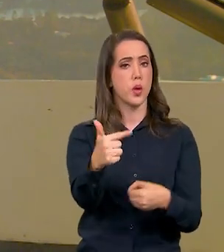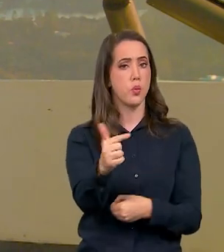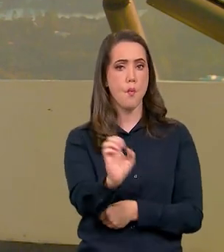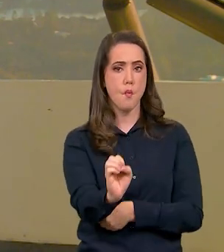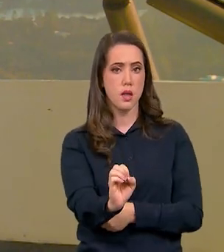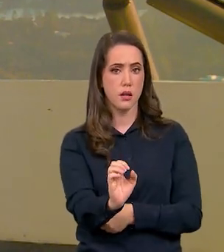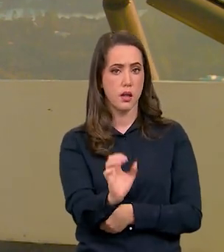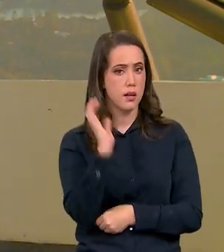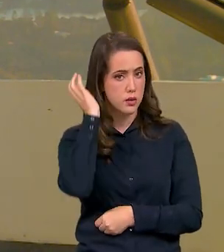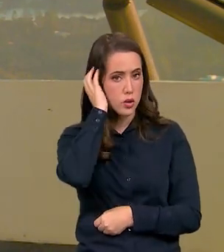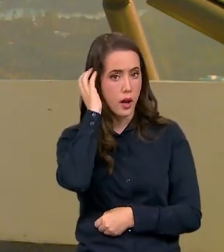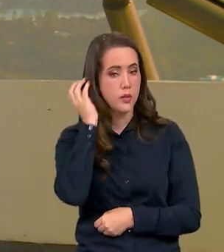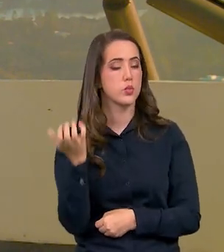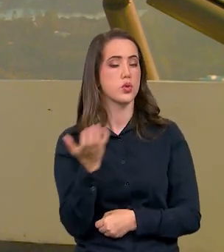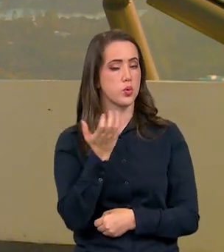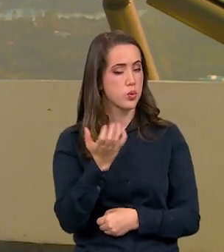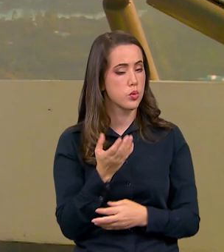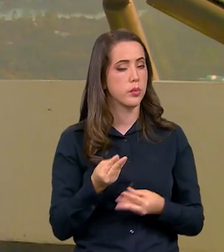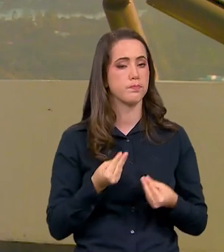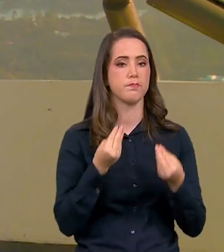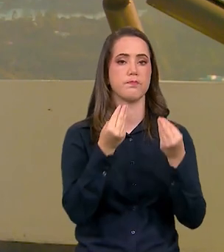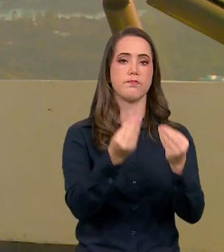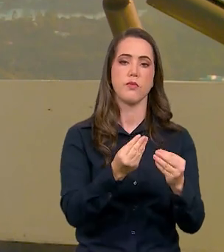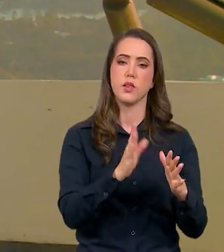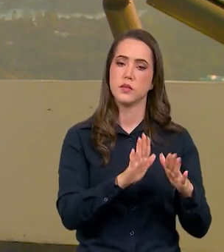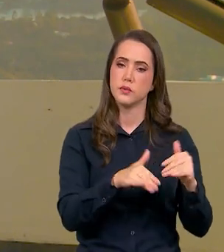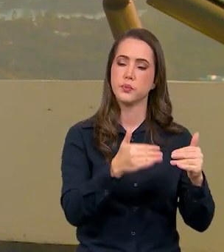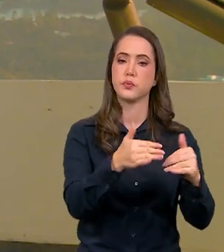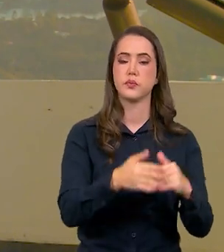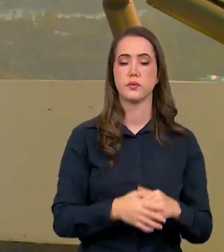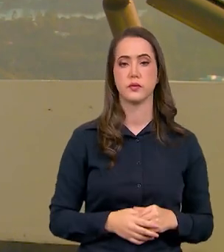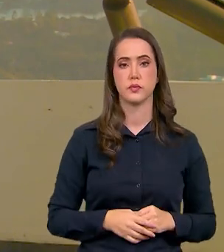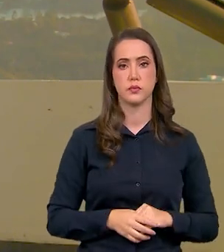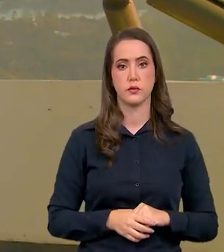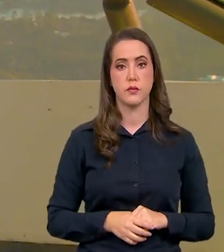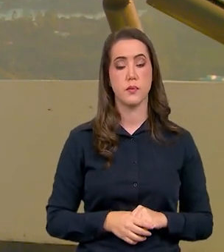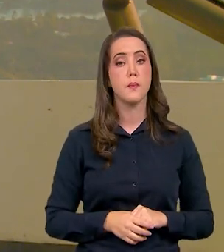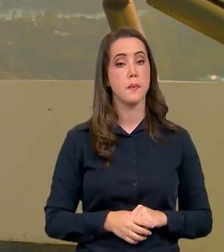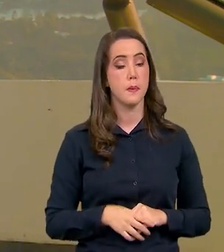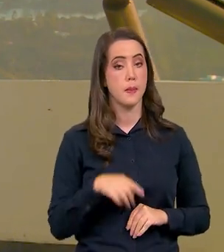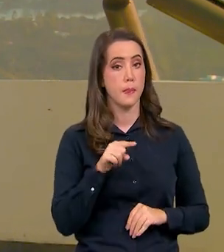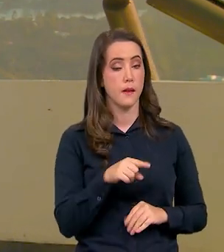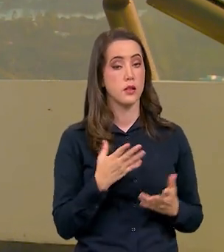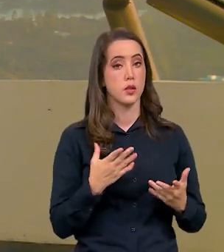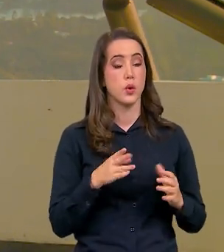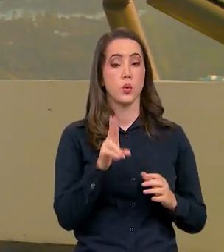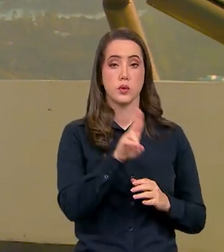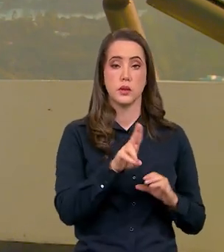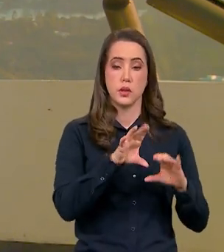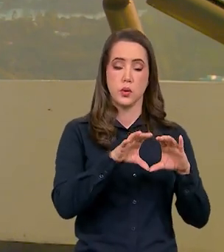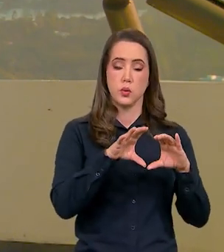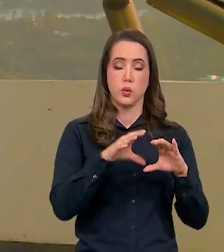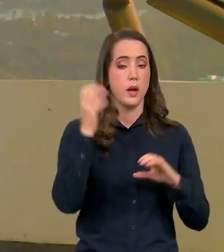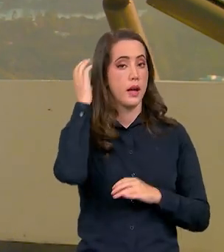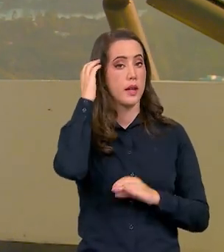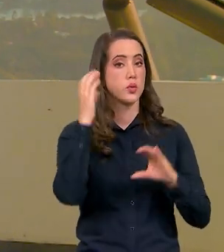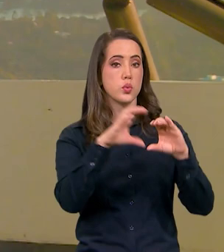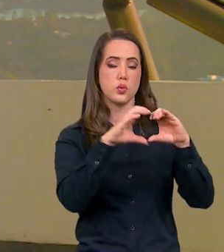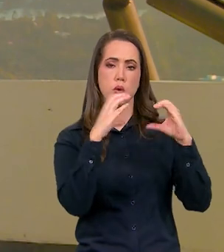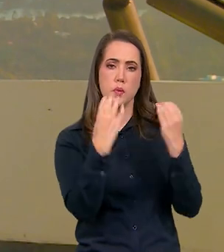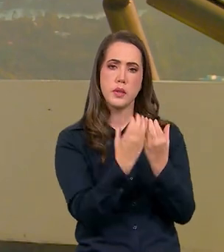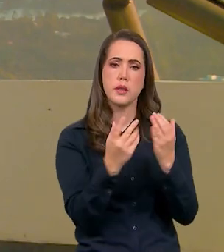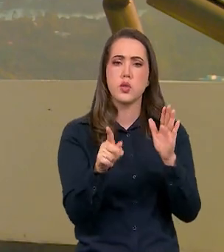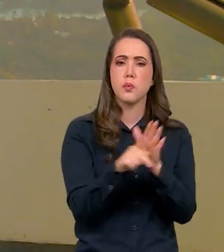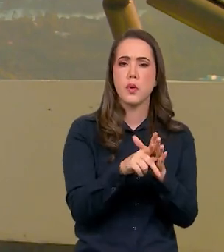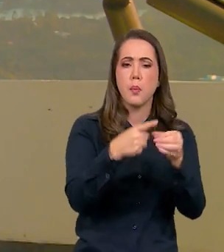país então uma meta nossa é a gente tentar evoluir com a rádio difusão comunitária porque a gente entende que